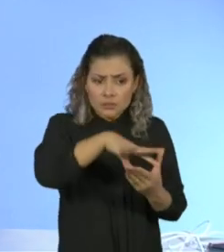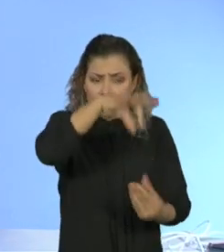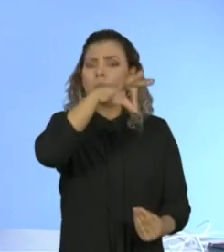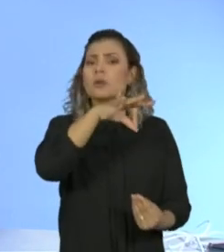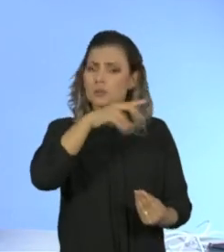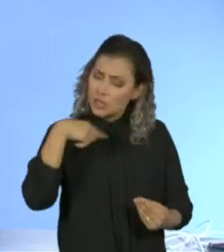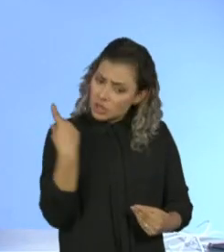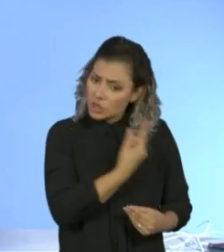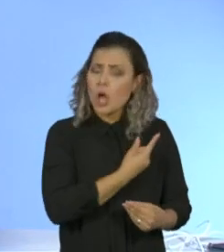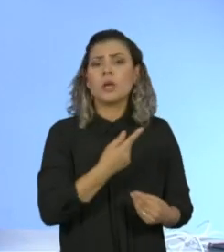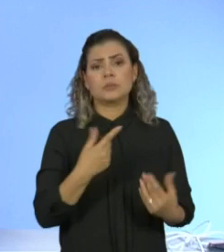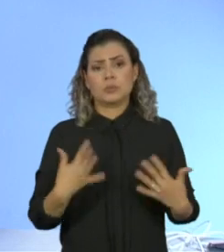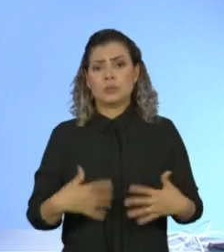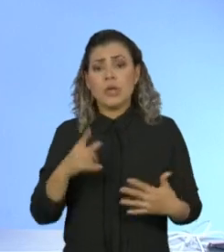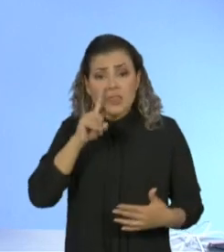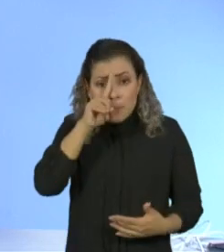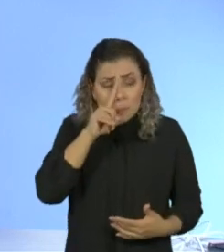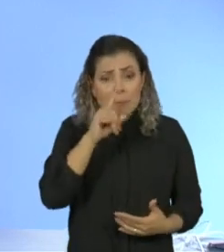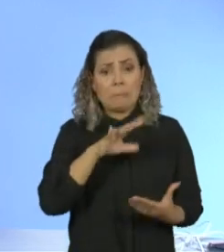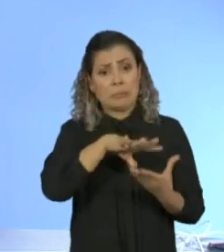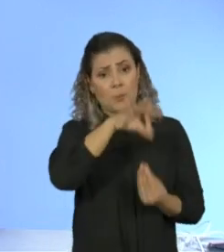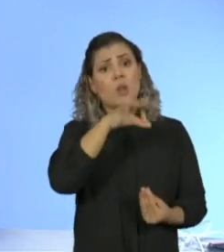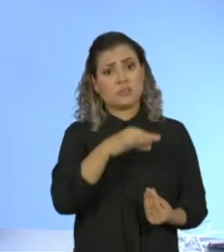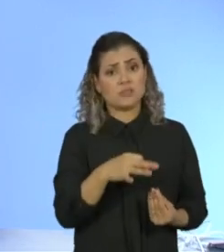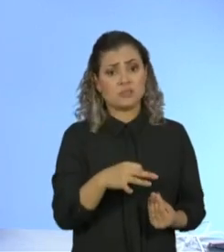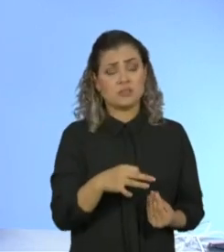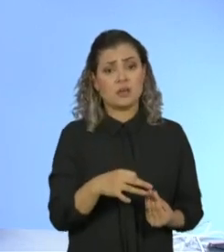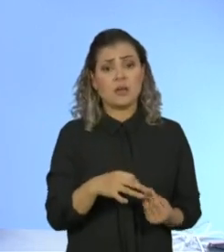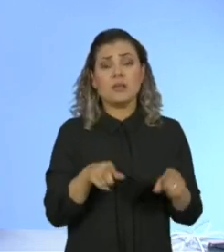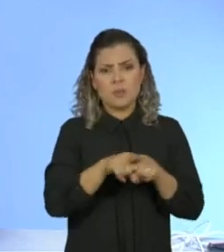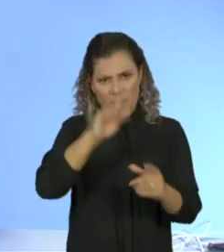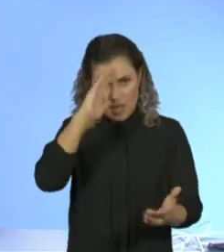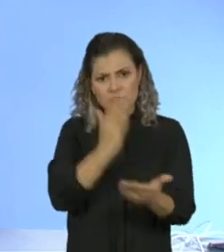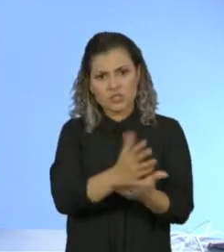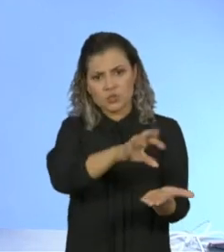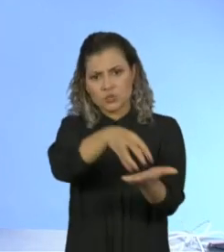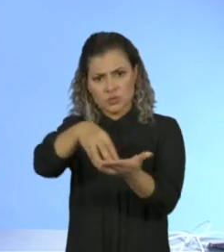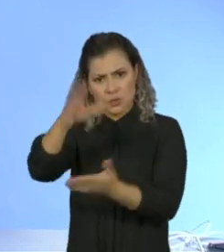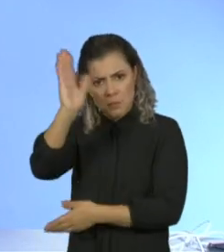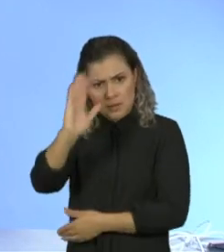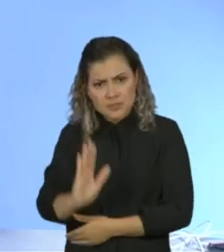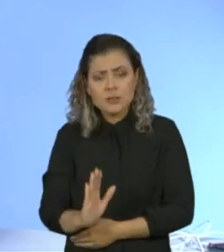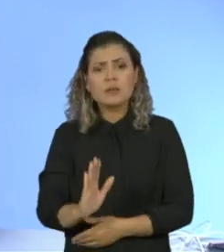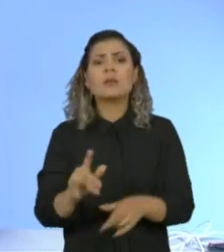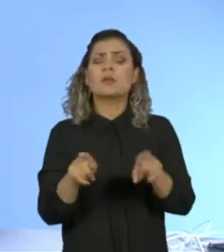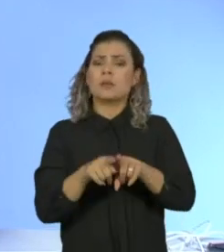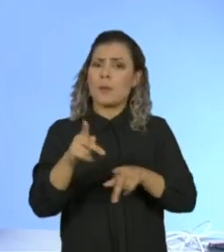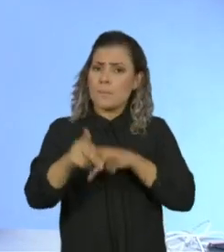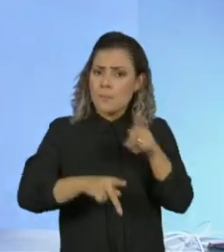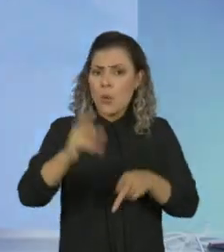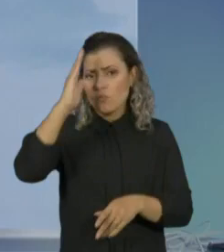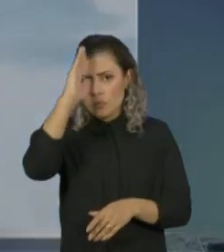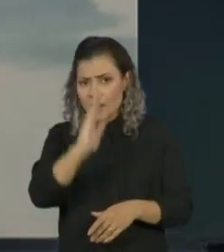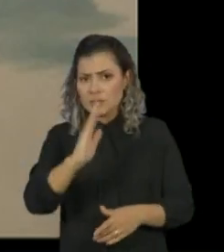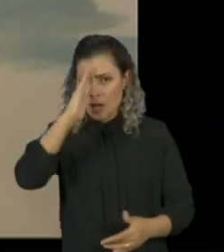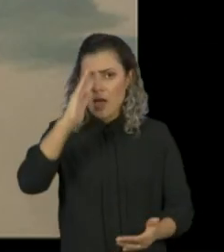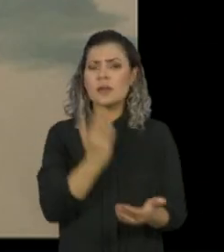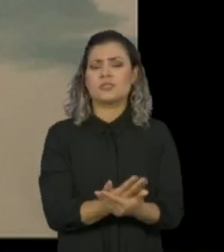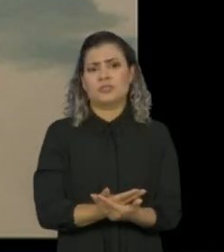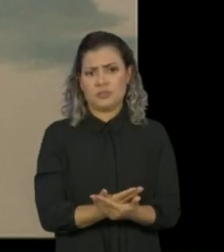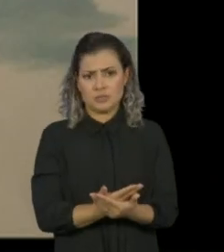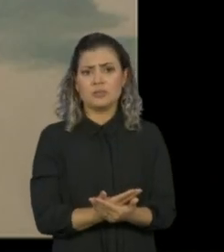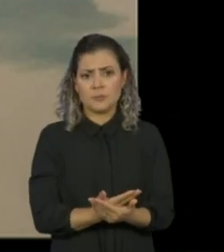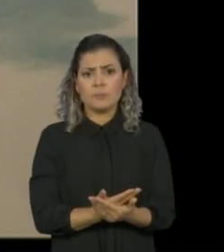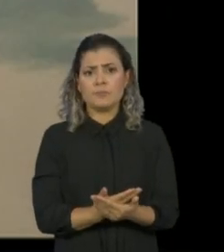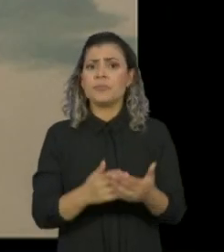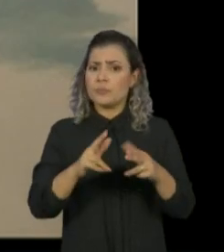que está sob risco, que acreditam nas instituições brasileiras, que acreditam no povo brasileiro. É o momento